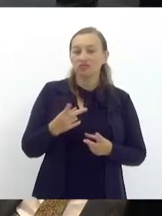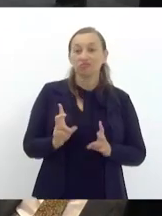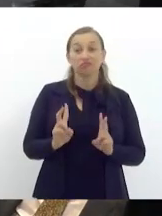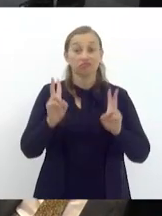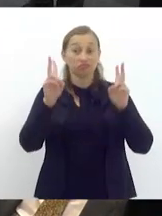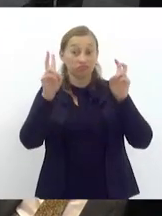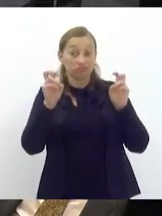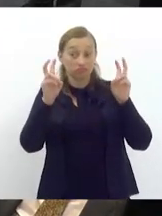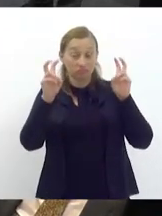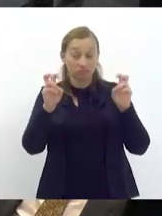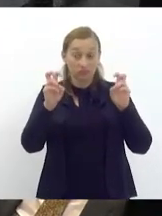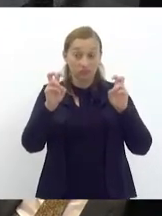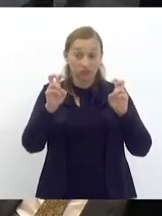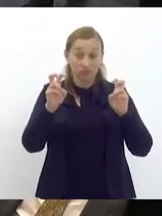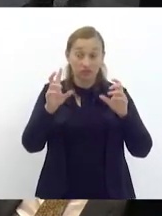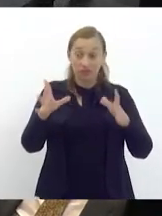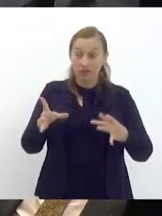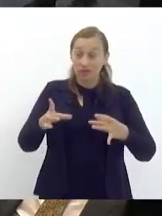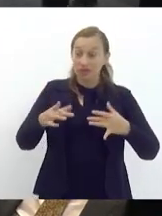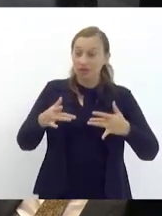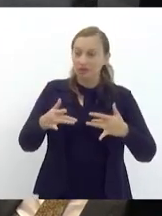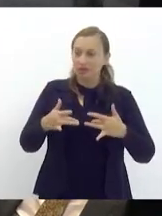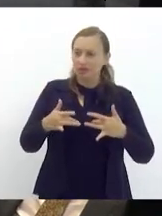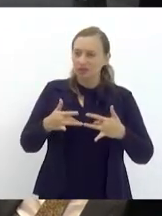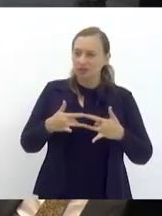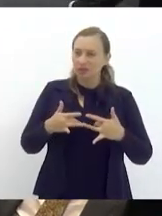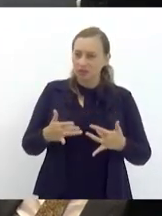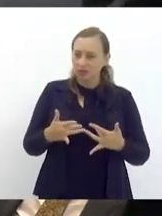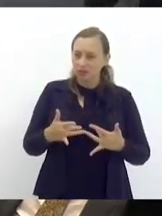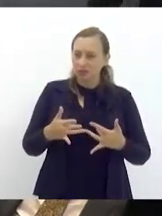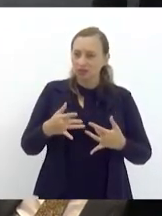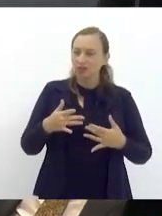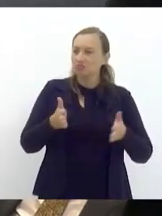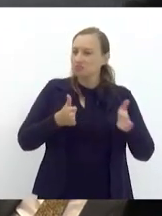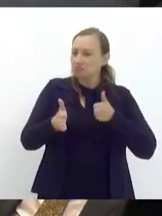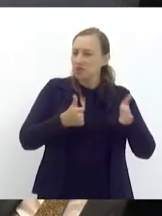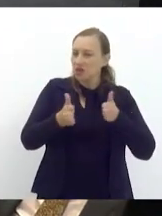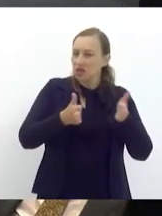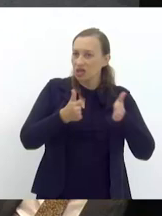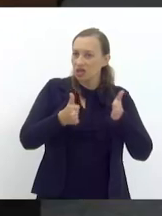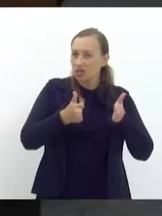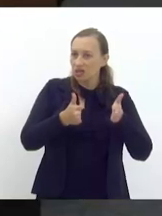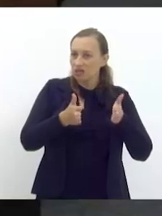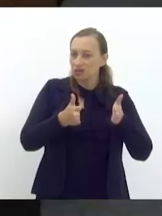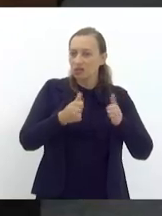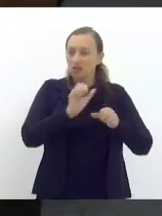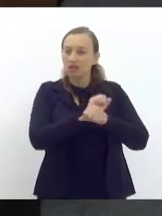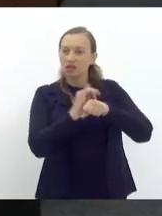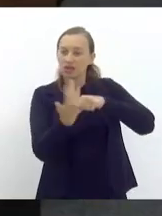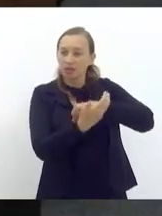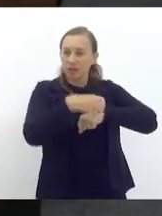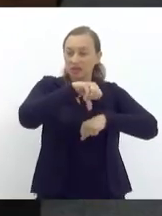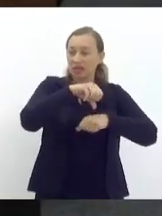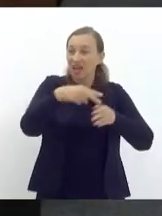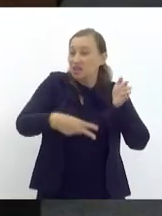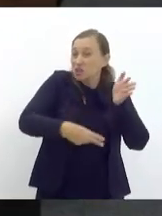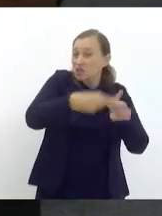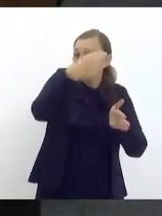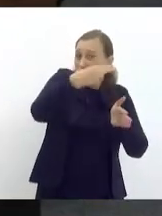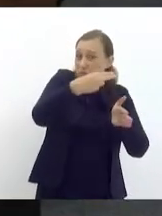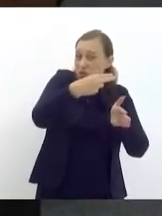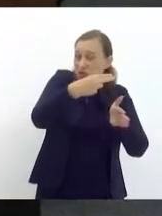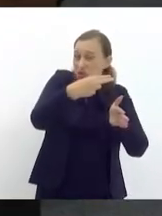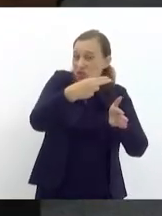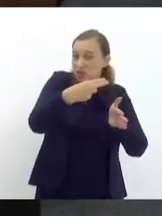exatamente durante a pandemia porque durante a pandemia as cirurgias eletivas o